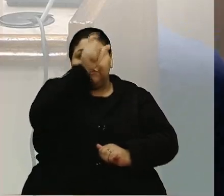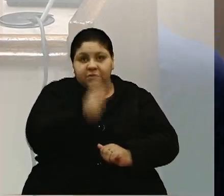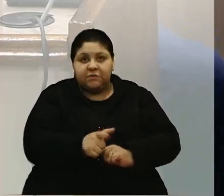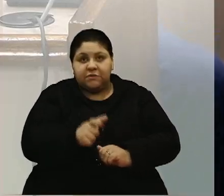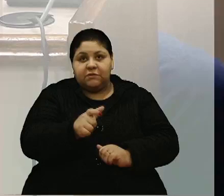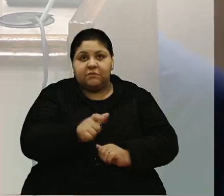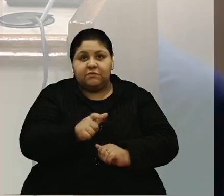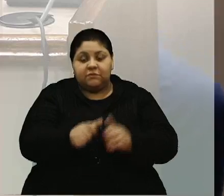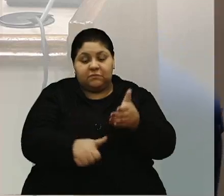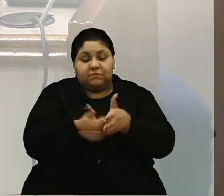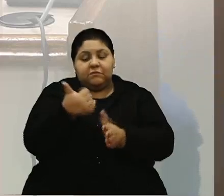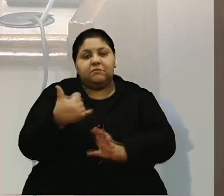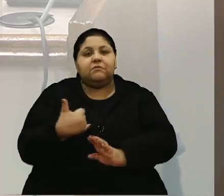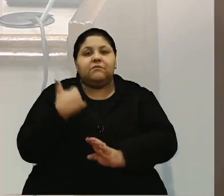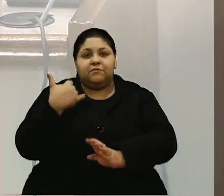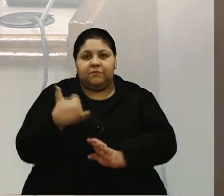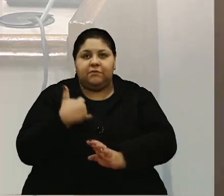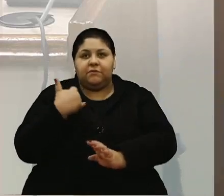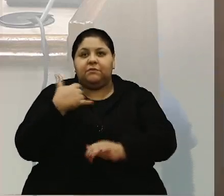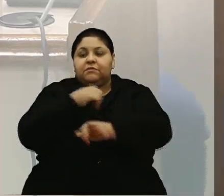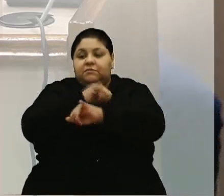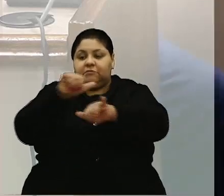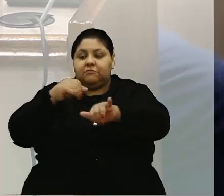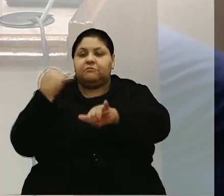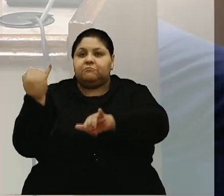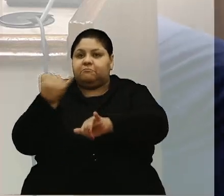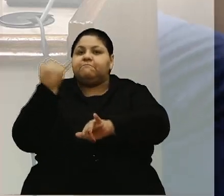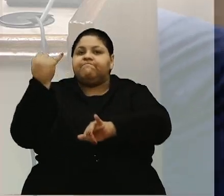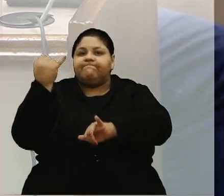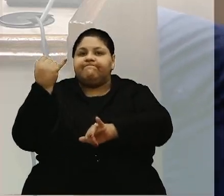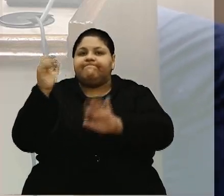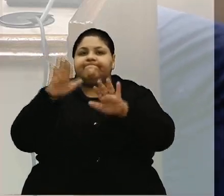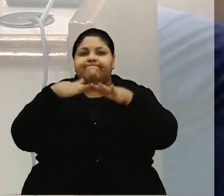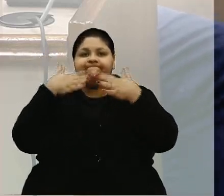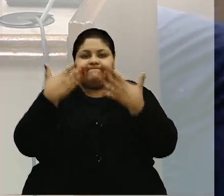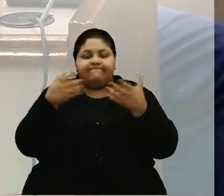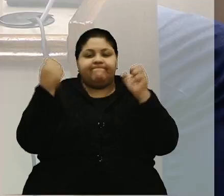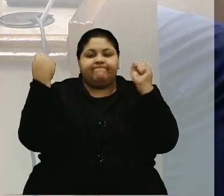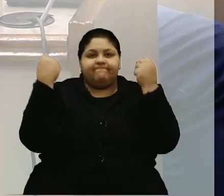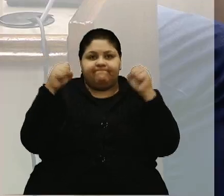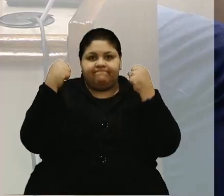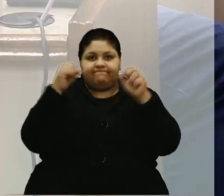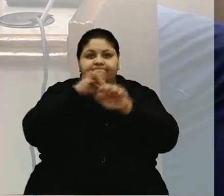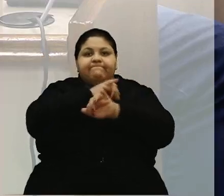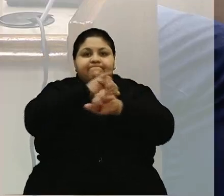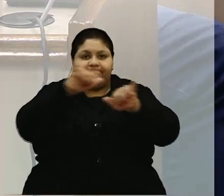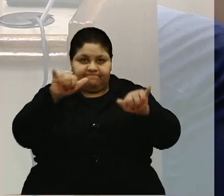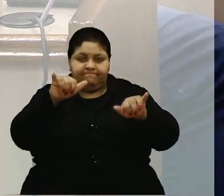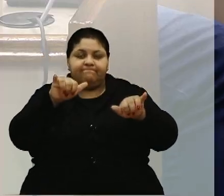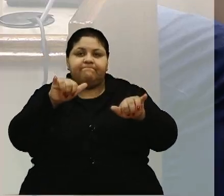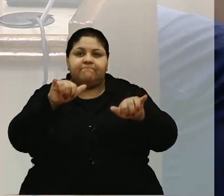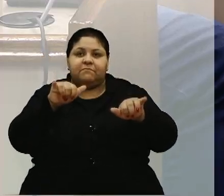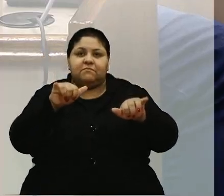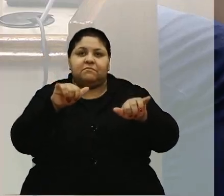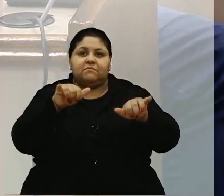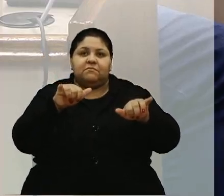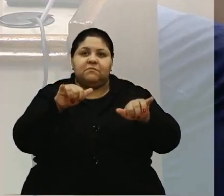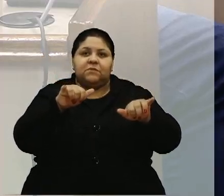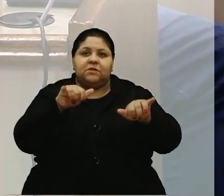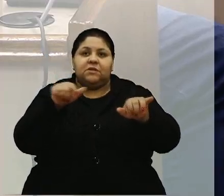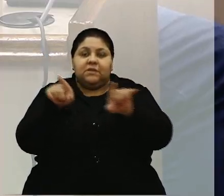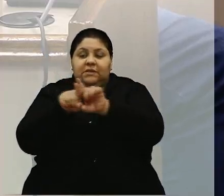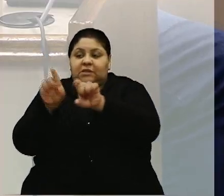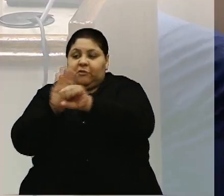idade, são notícias importantes que estão surgindo. Então, a Academia, que o senhor acabou de convidar, e essa lá no bairro